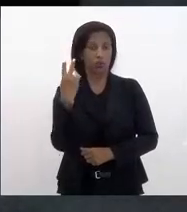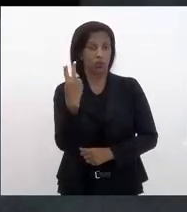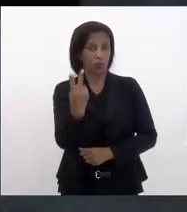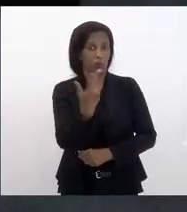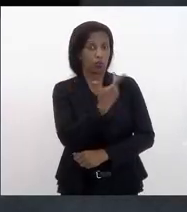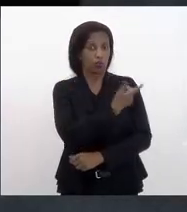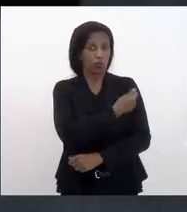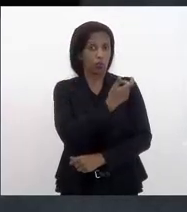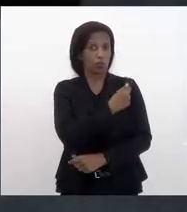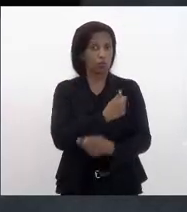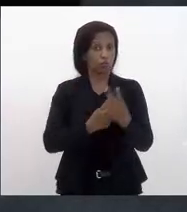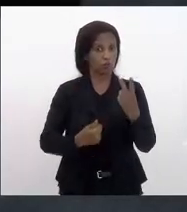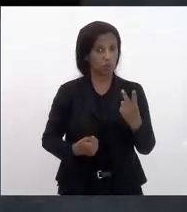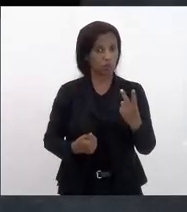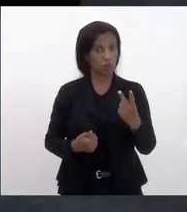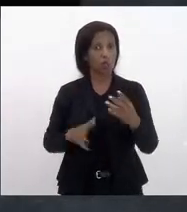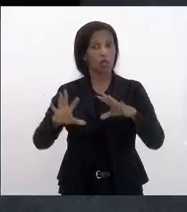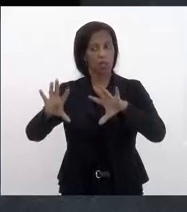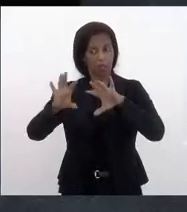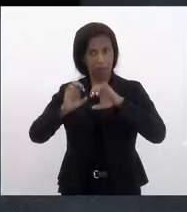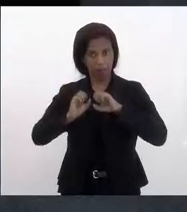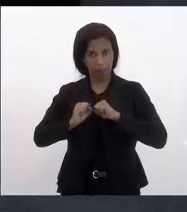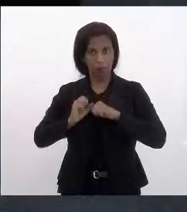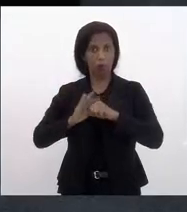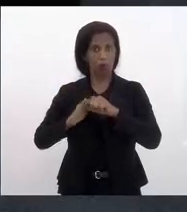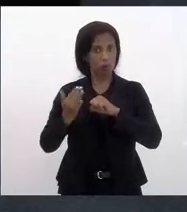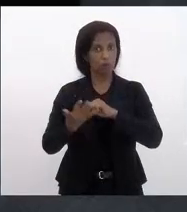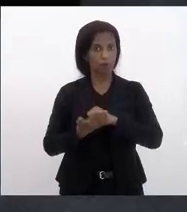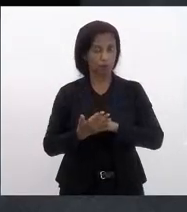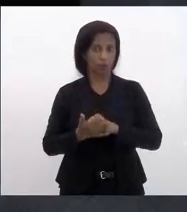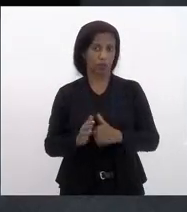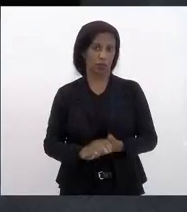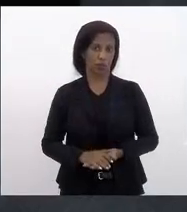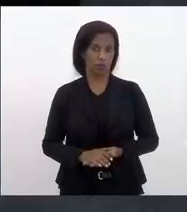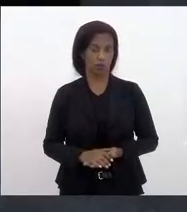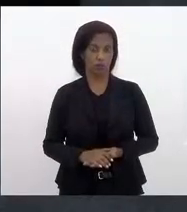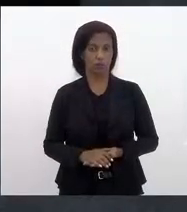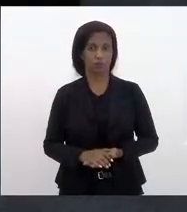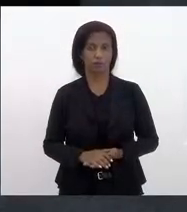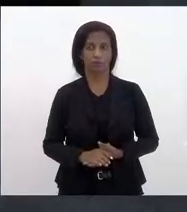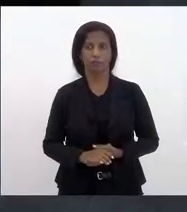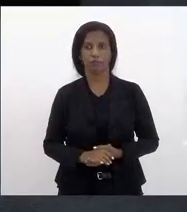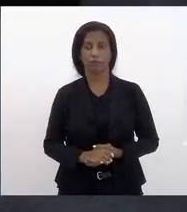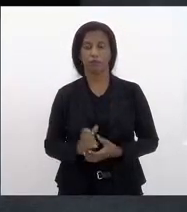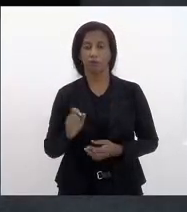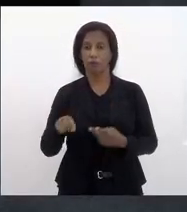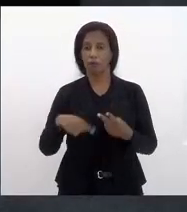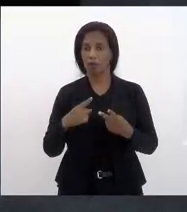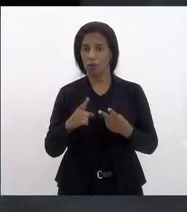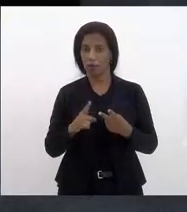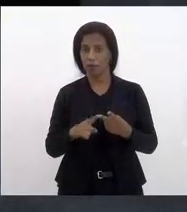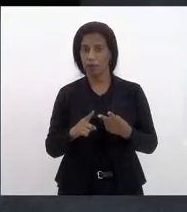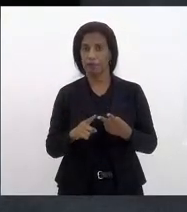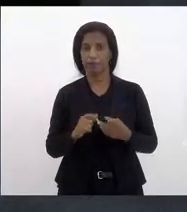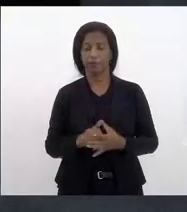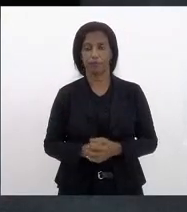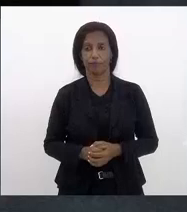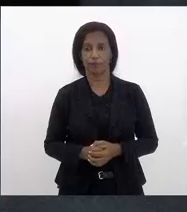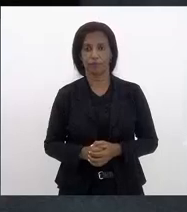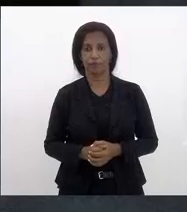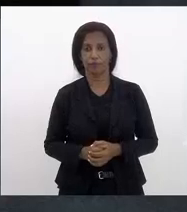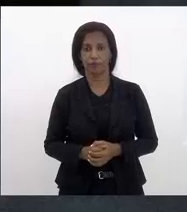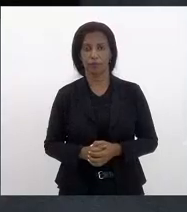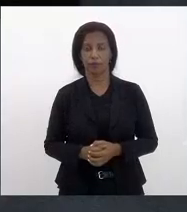doses e que estão se contaminando com COVID. Isso é uma questão. Segundo, as